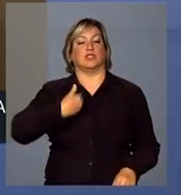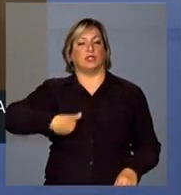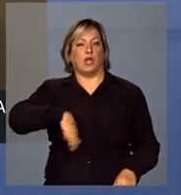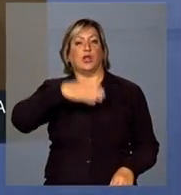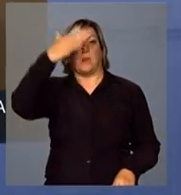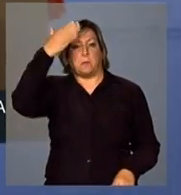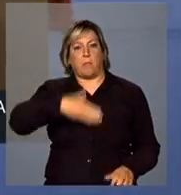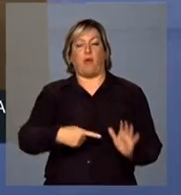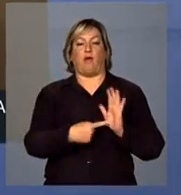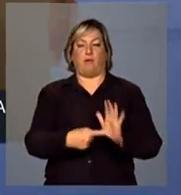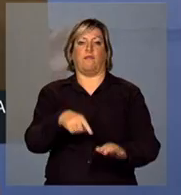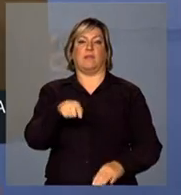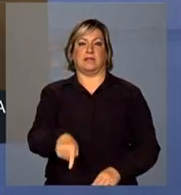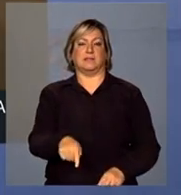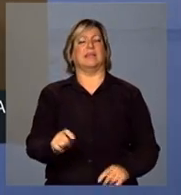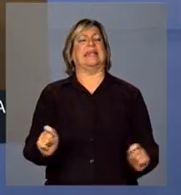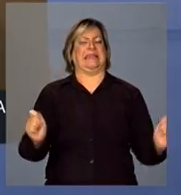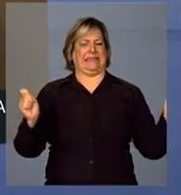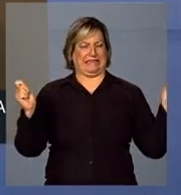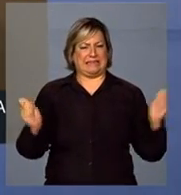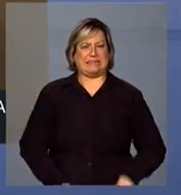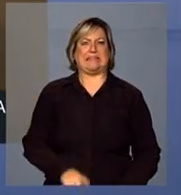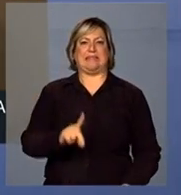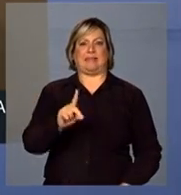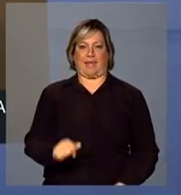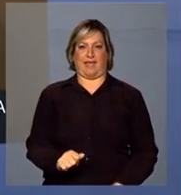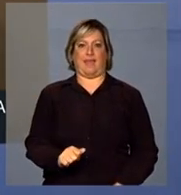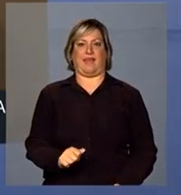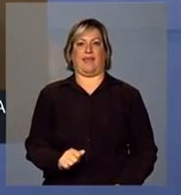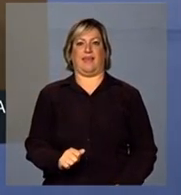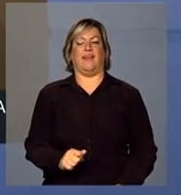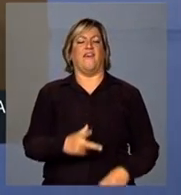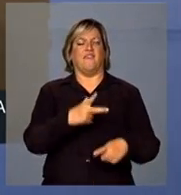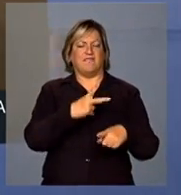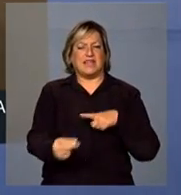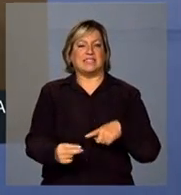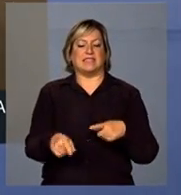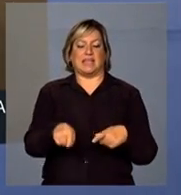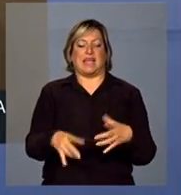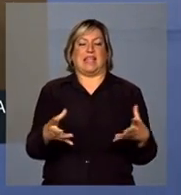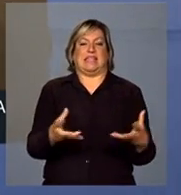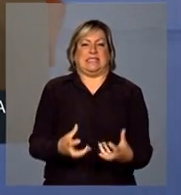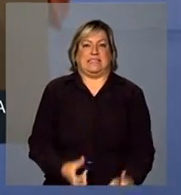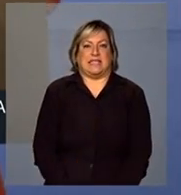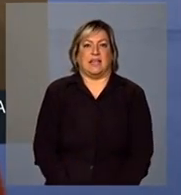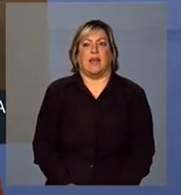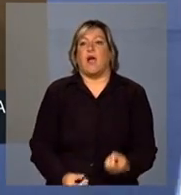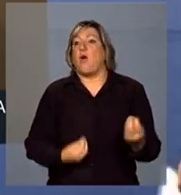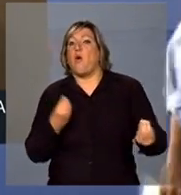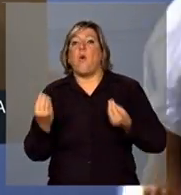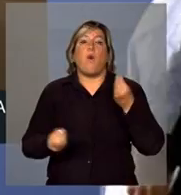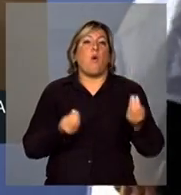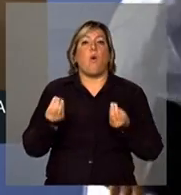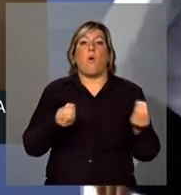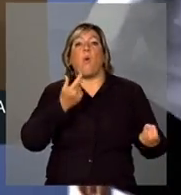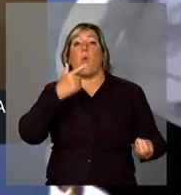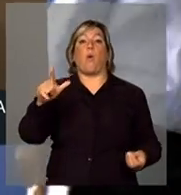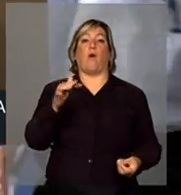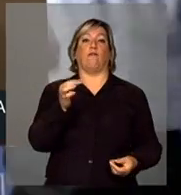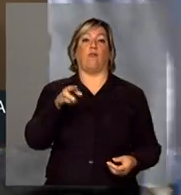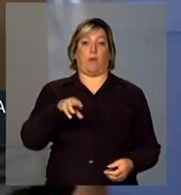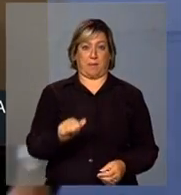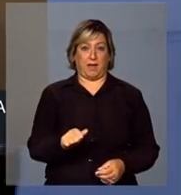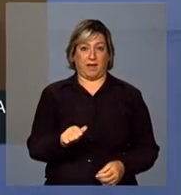isso, que é possível combater a seca de outra forma. É possível combater a